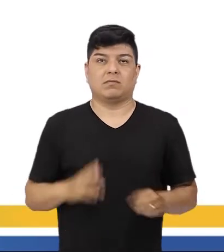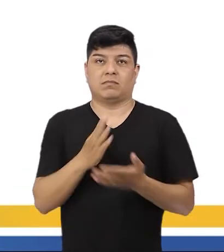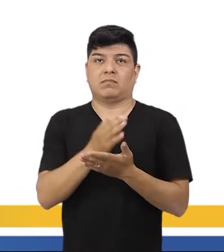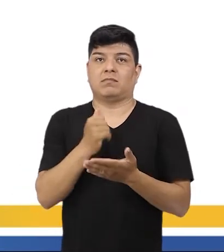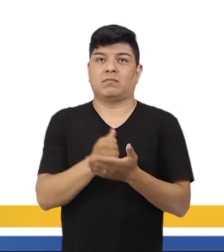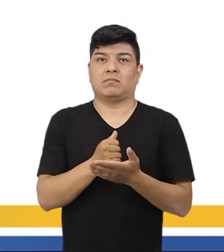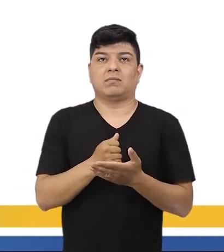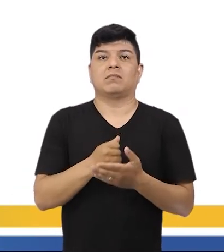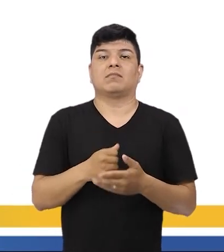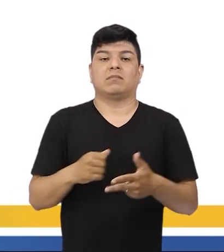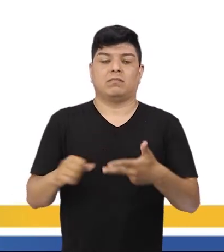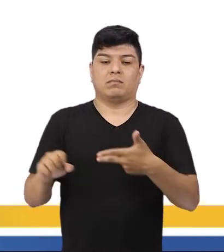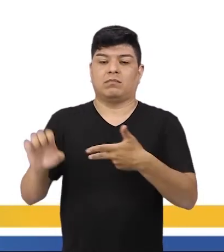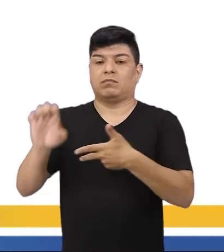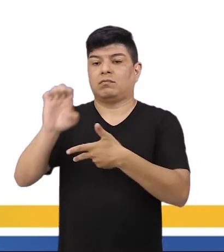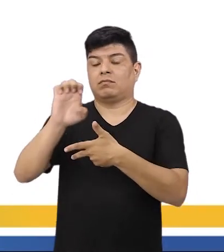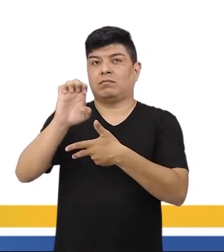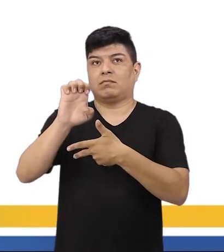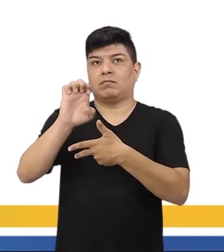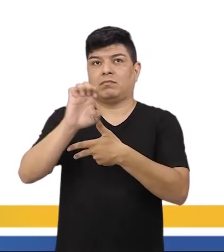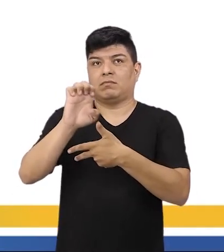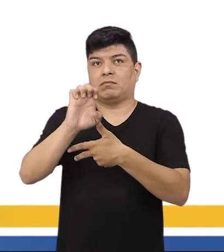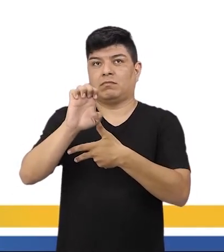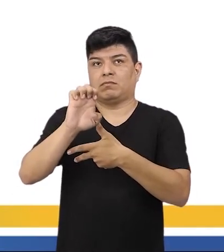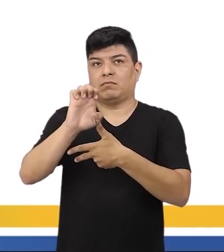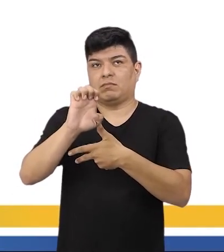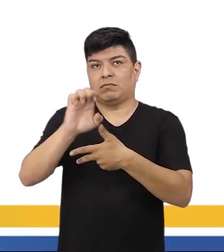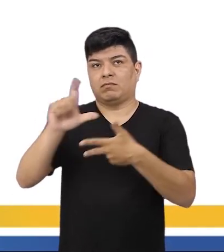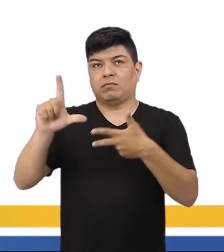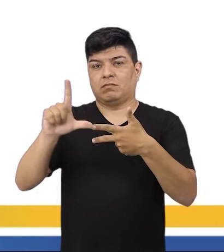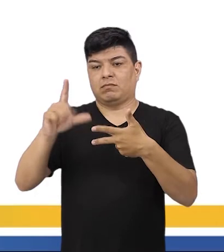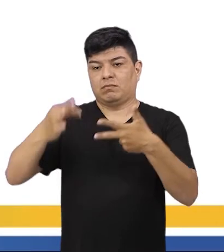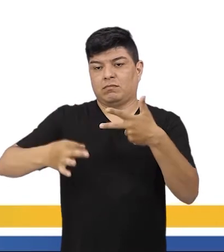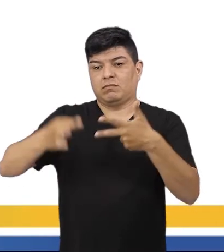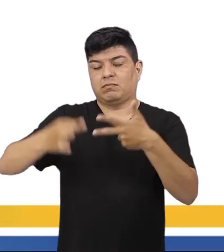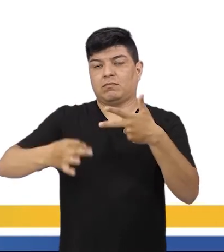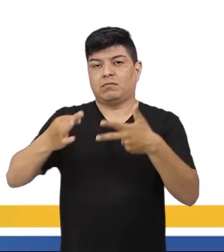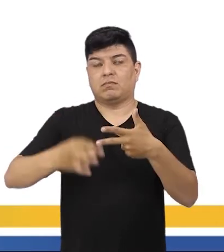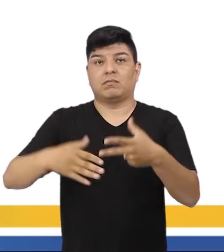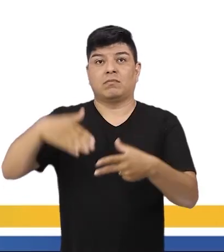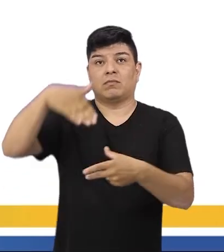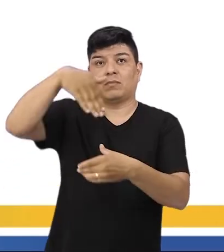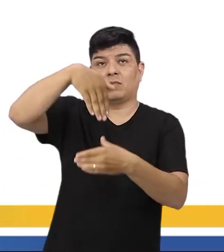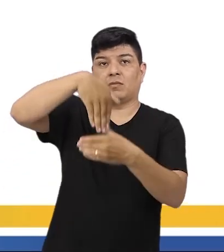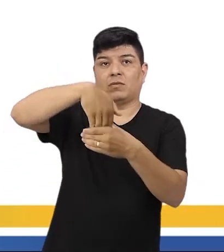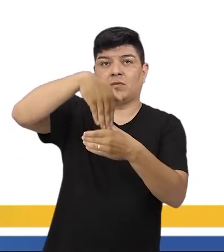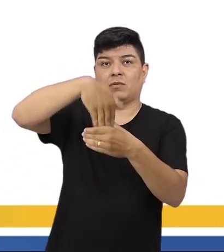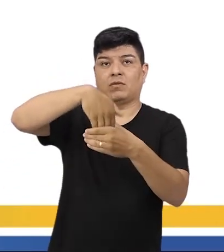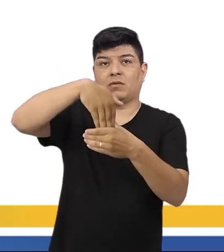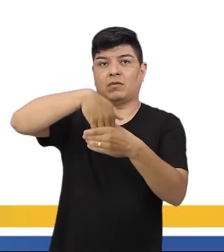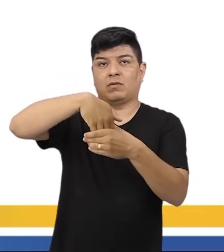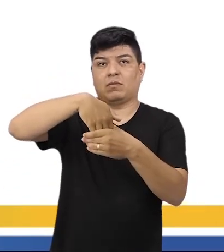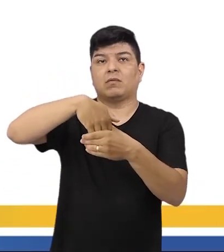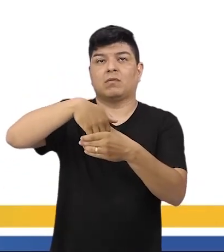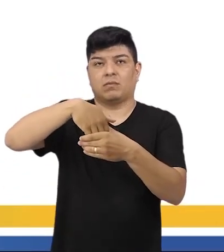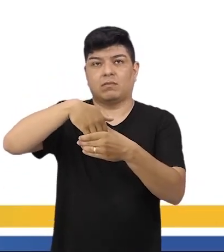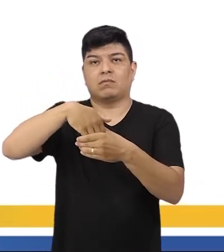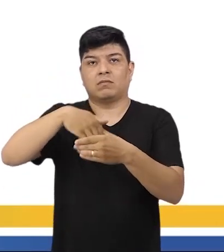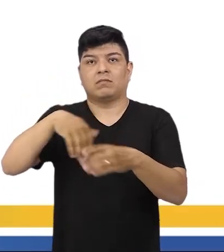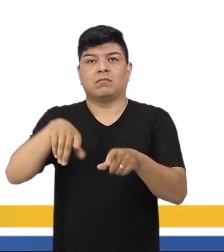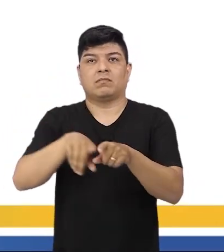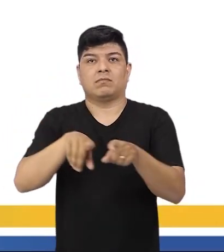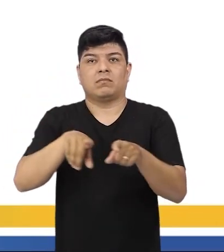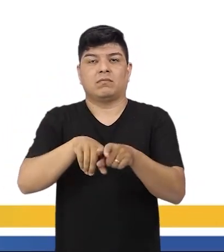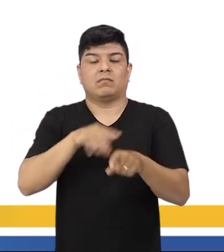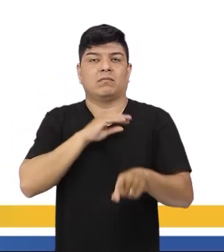poder também, o legislativo, o executivo, judiciário, o voto, né? Foi abolido, então, o voto censitário,